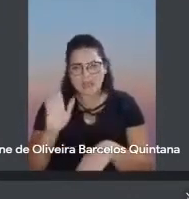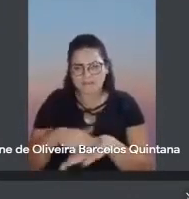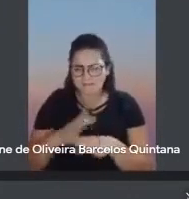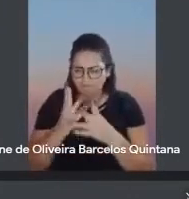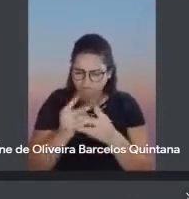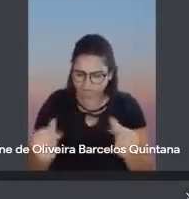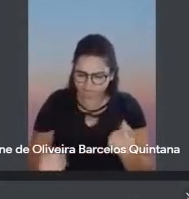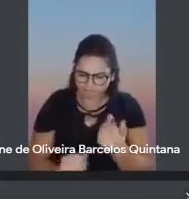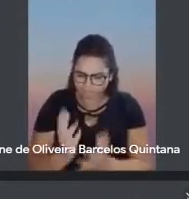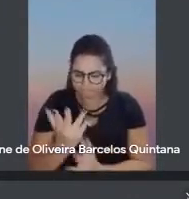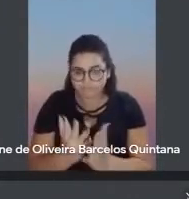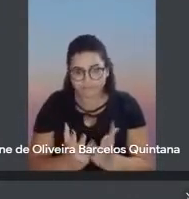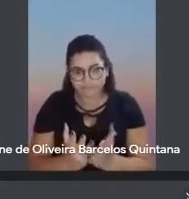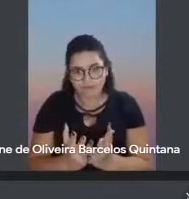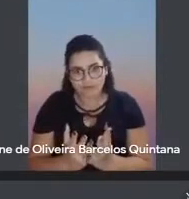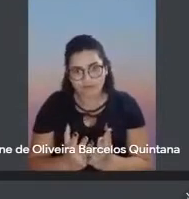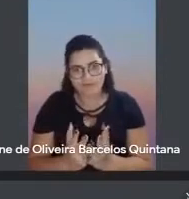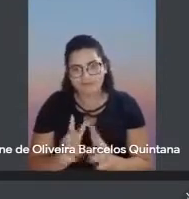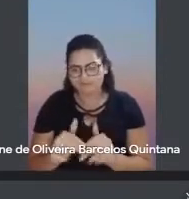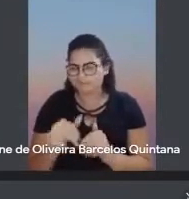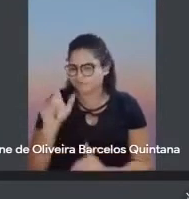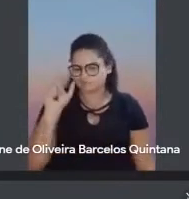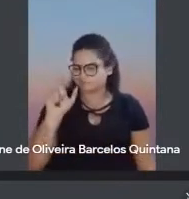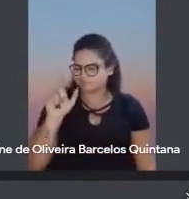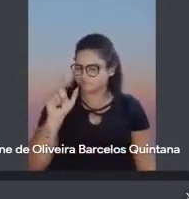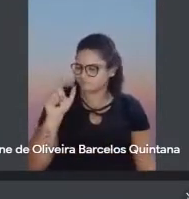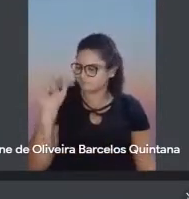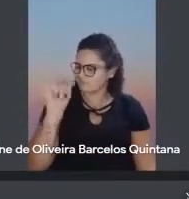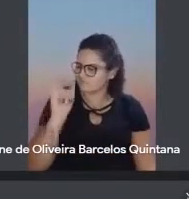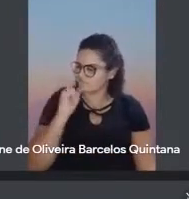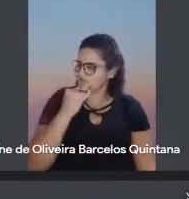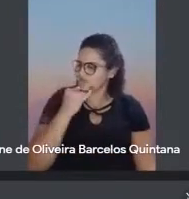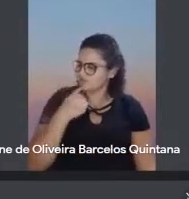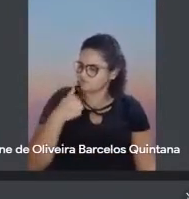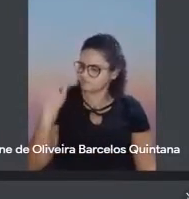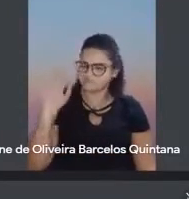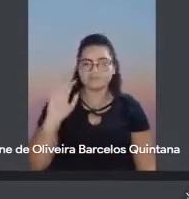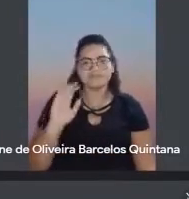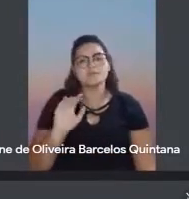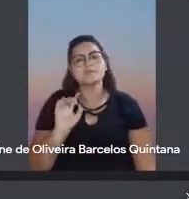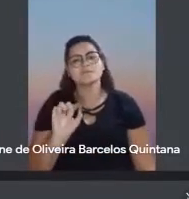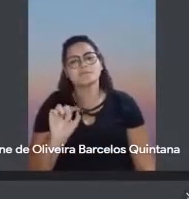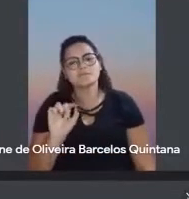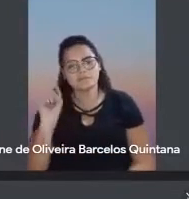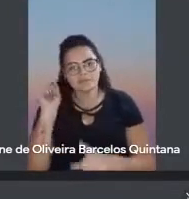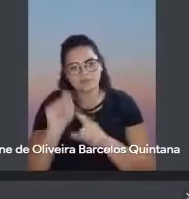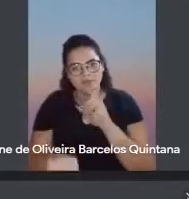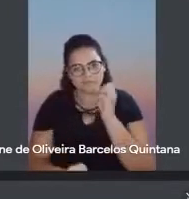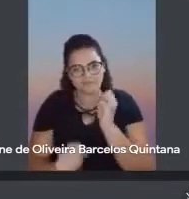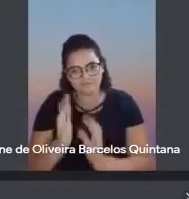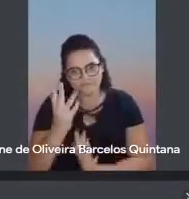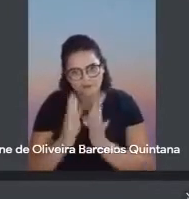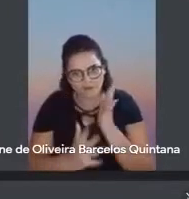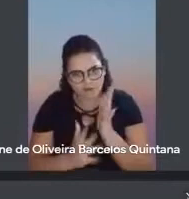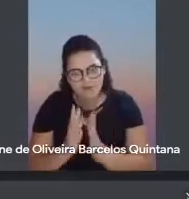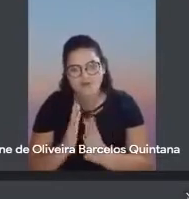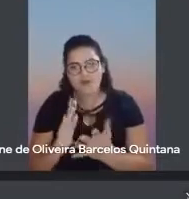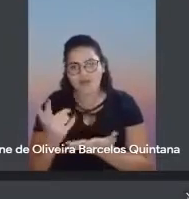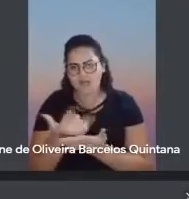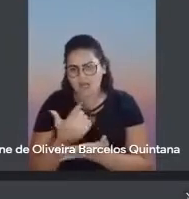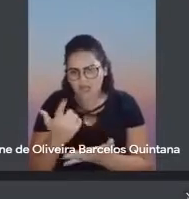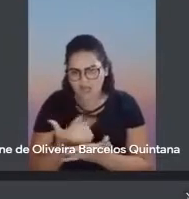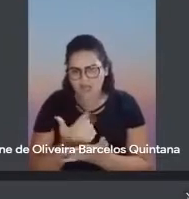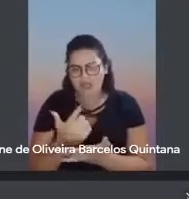como agora, né? Um infeliz lá da Fundação Palmares que resolveu queimar Robespawn, queimar